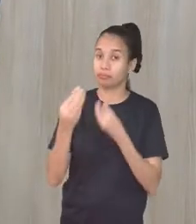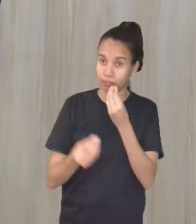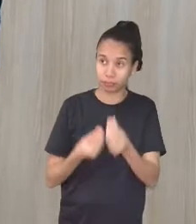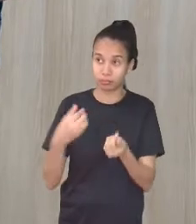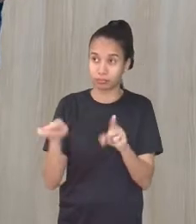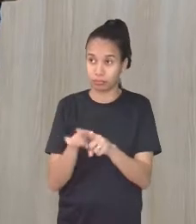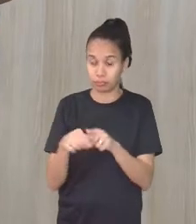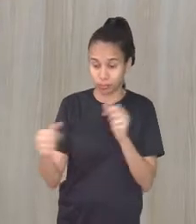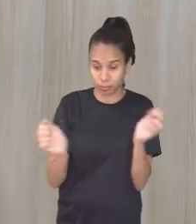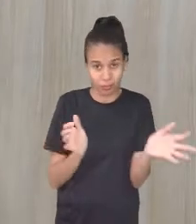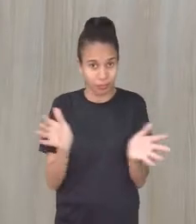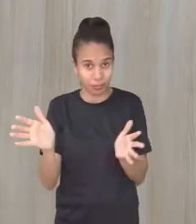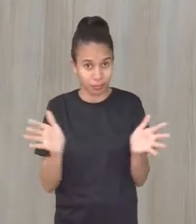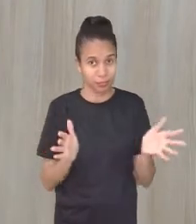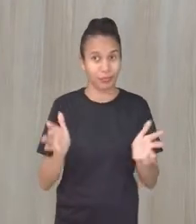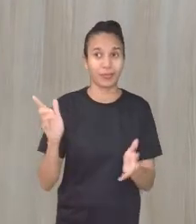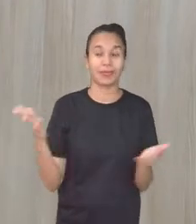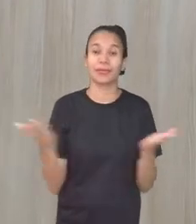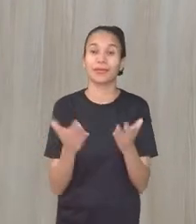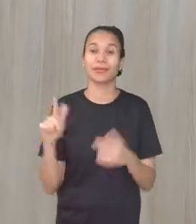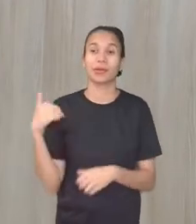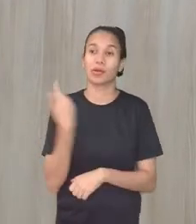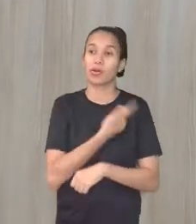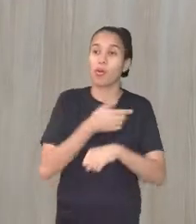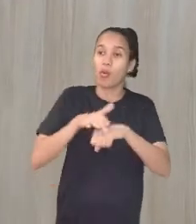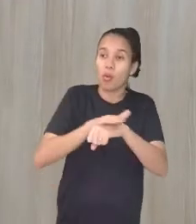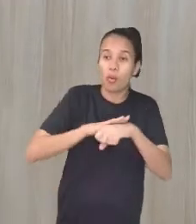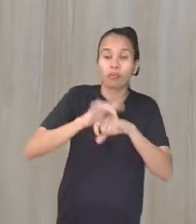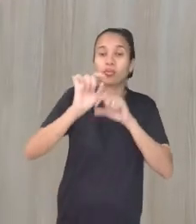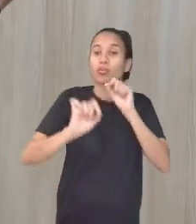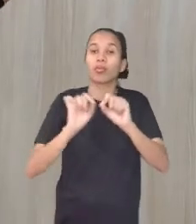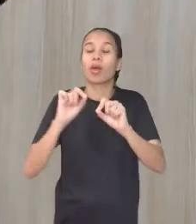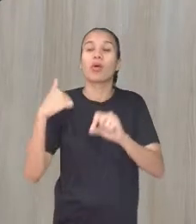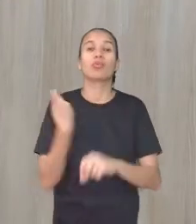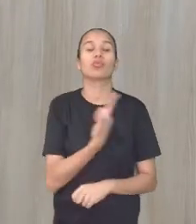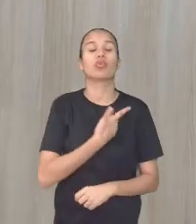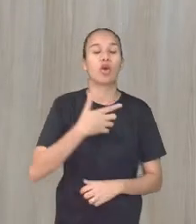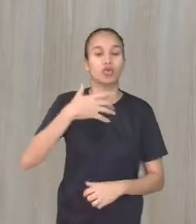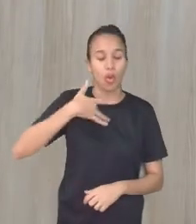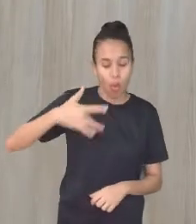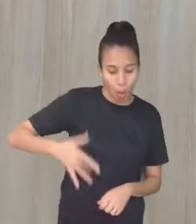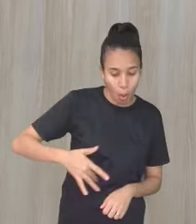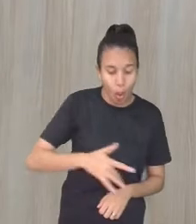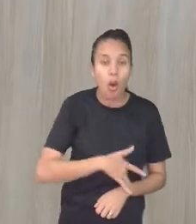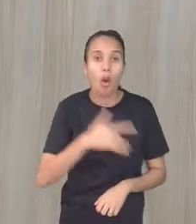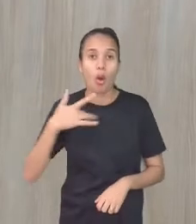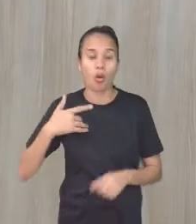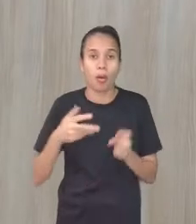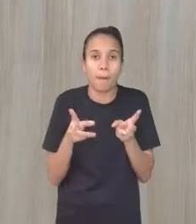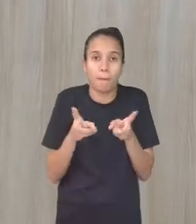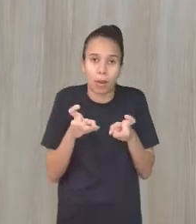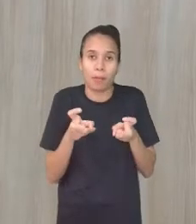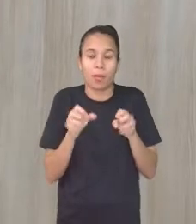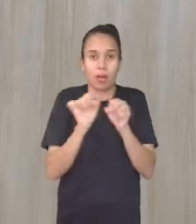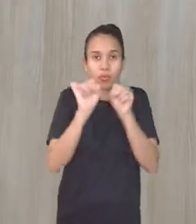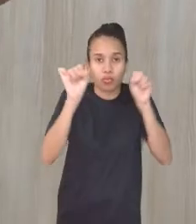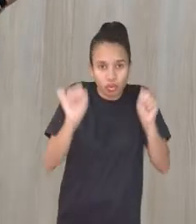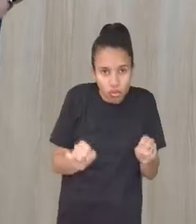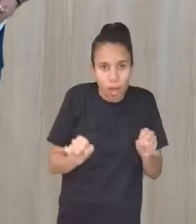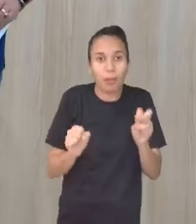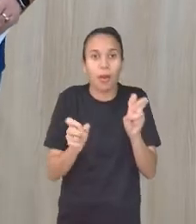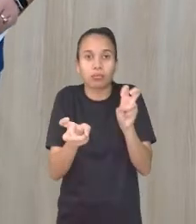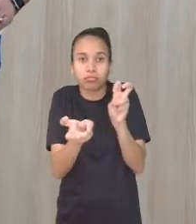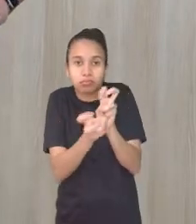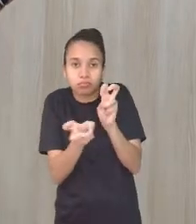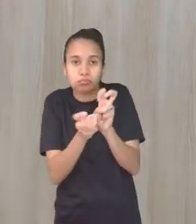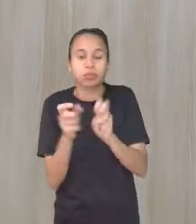de acessibilidade. Nós estamos conversando a respeito dos nossos órgãos e dos sentidos. Do nosso sistema sensorial. E para a gente fazer